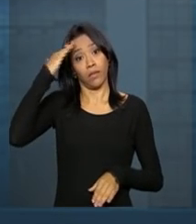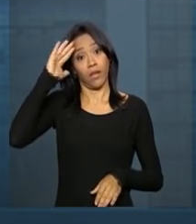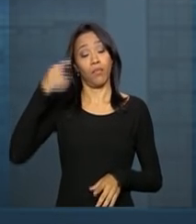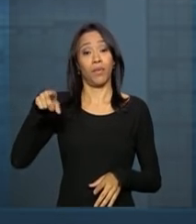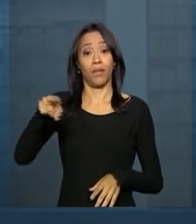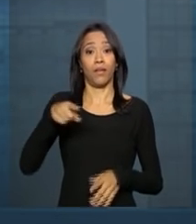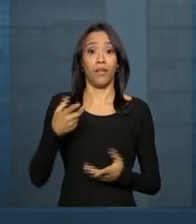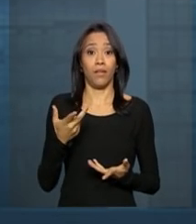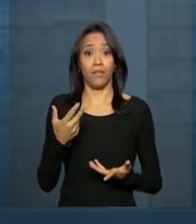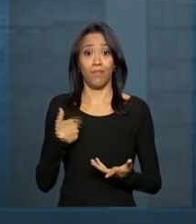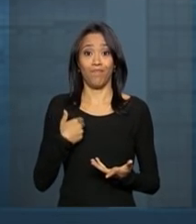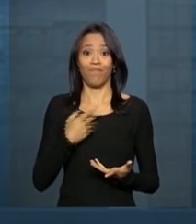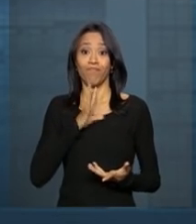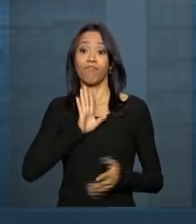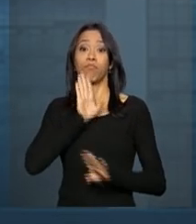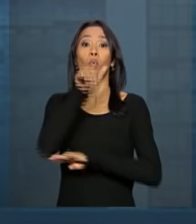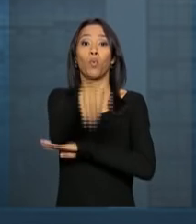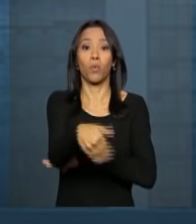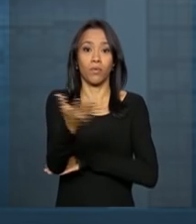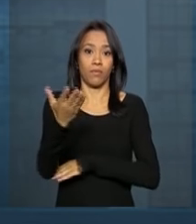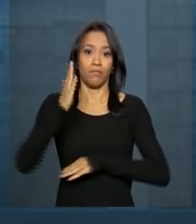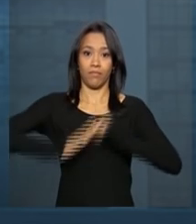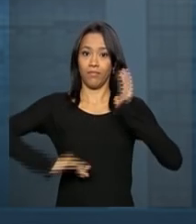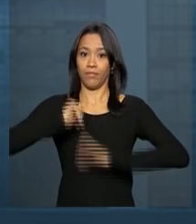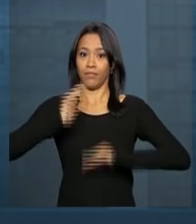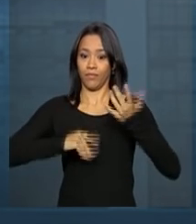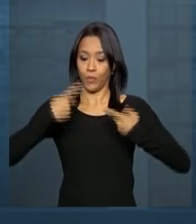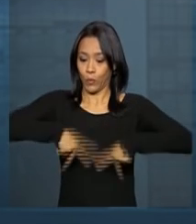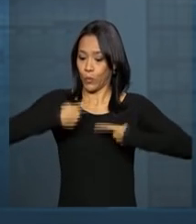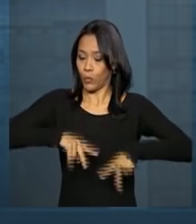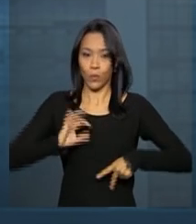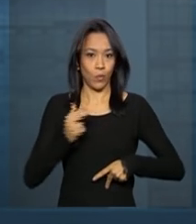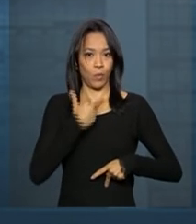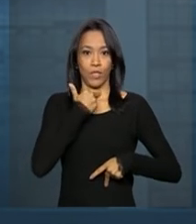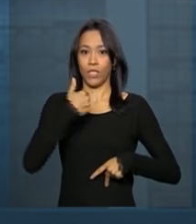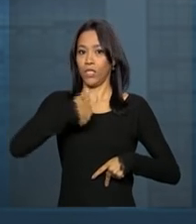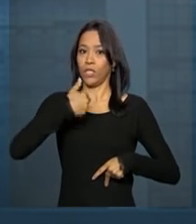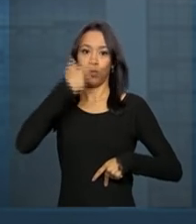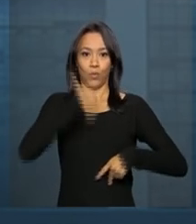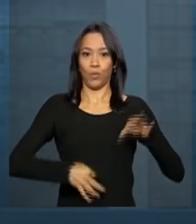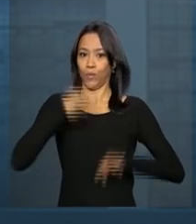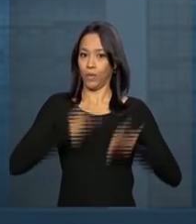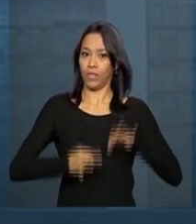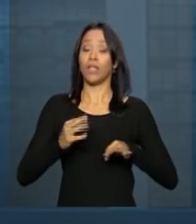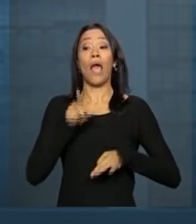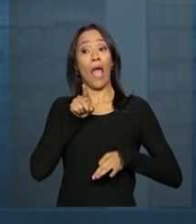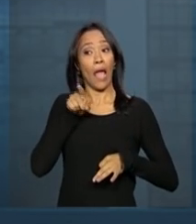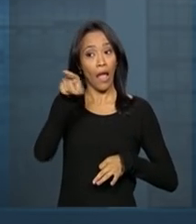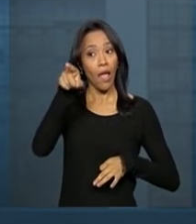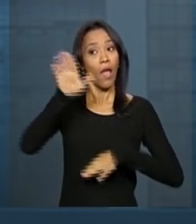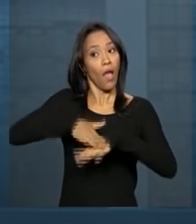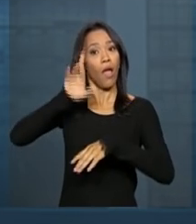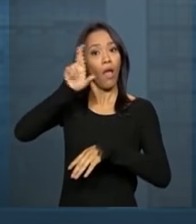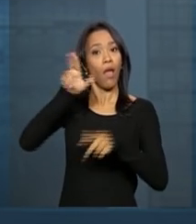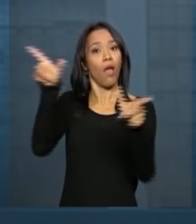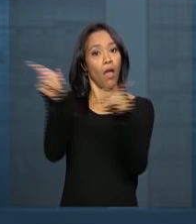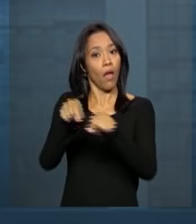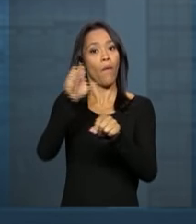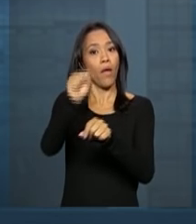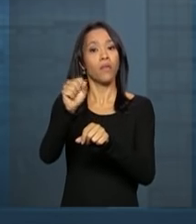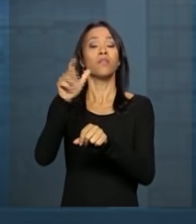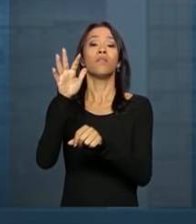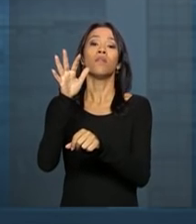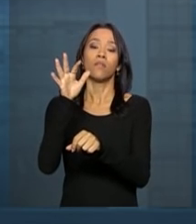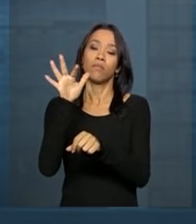usurpação de competência do Supremo Tribunal Federal, que era quem poderia decidir em relação a qualquer encaminhamento, inclusive divulgação,